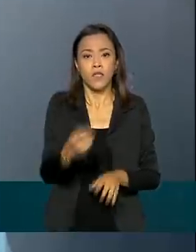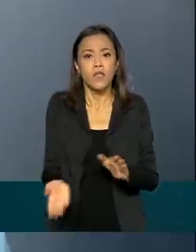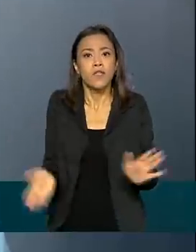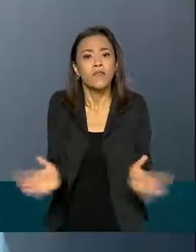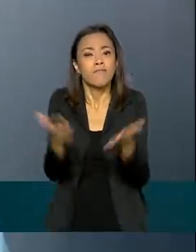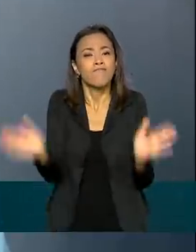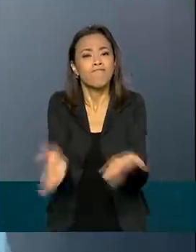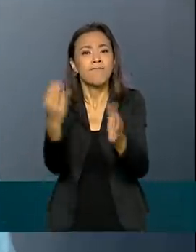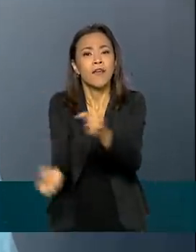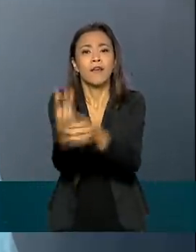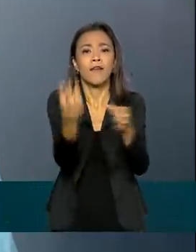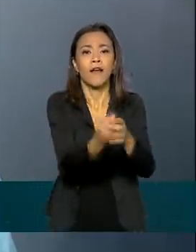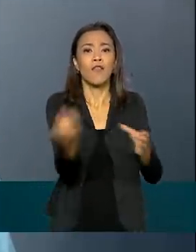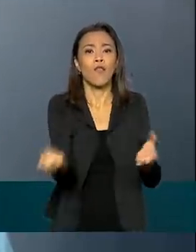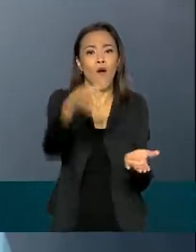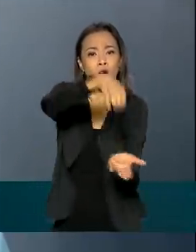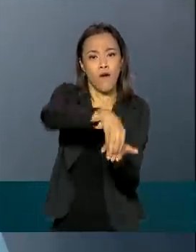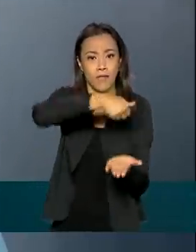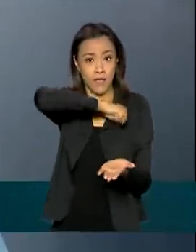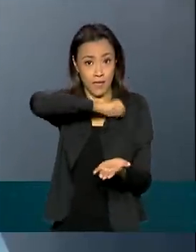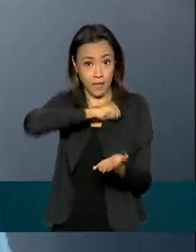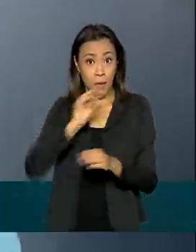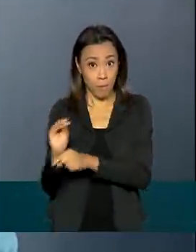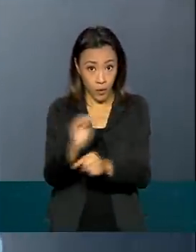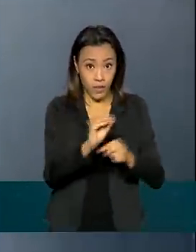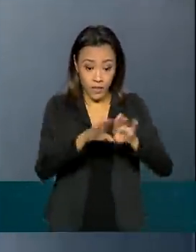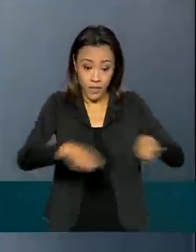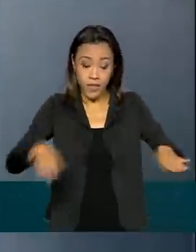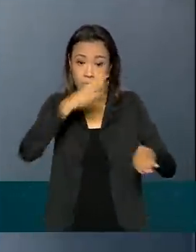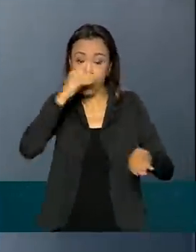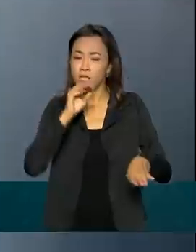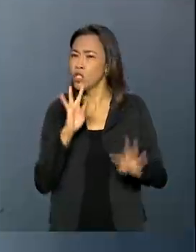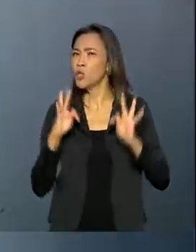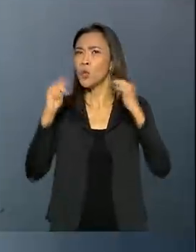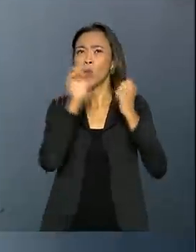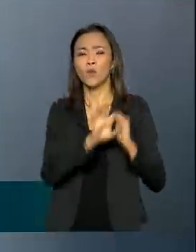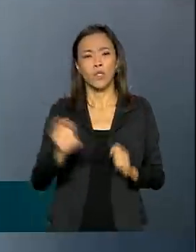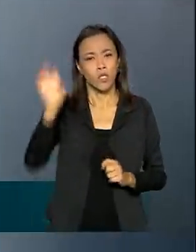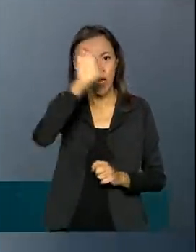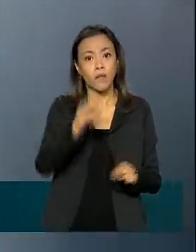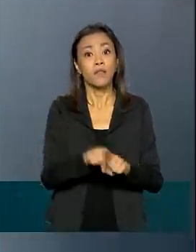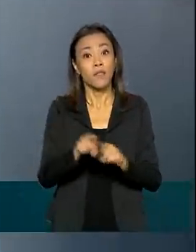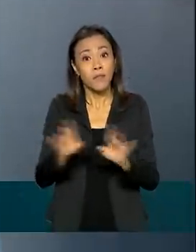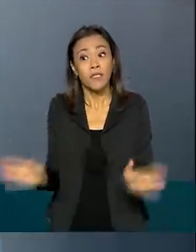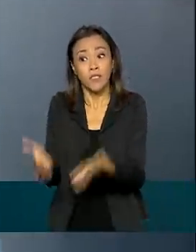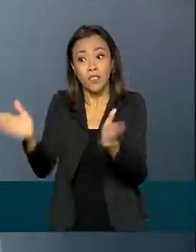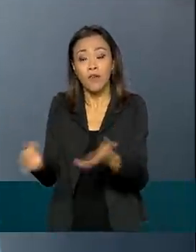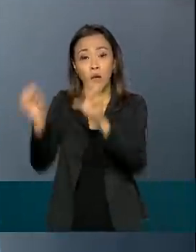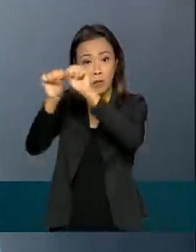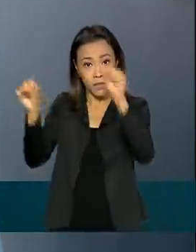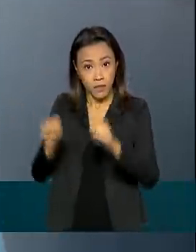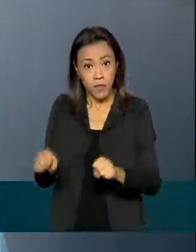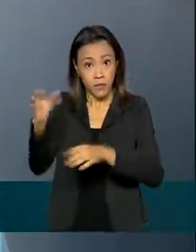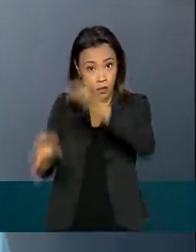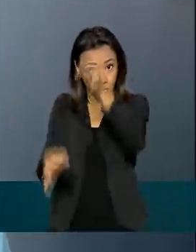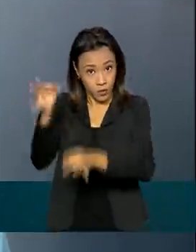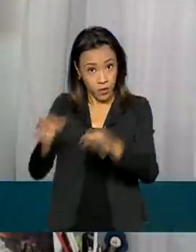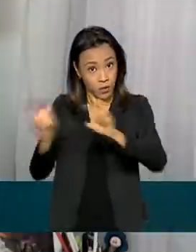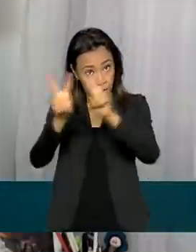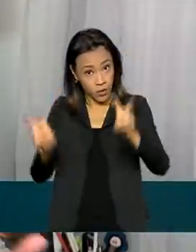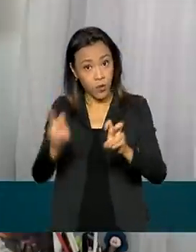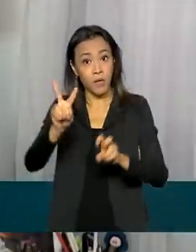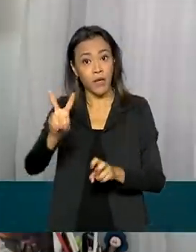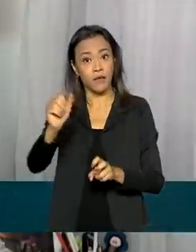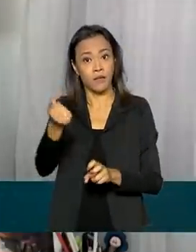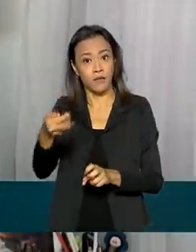delegacias especializadas de proteção da criança e adolescente em todos os estados do Brasil e incentivar o sistema de justiça contra as varas da infância e juventude.